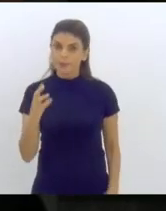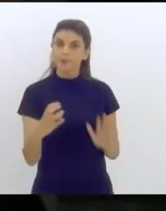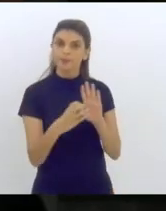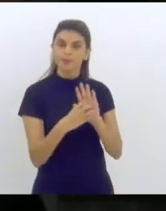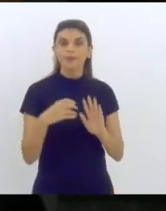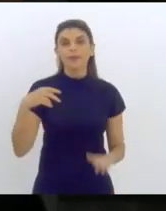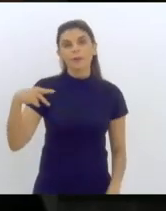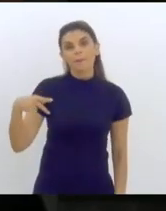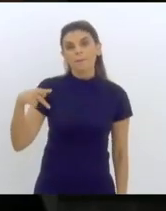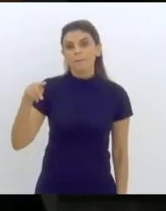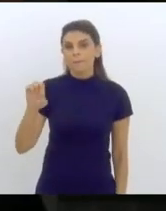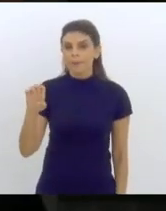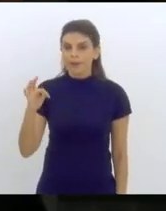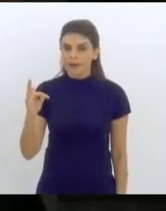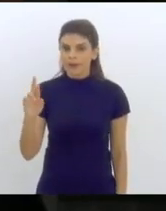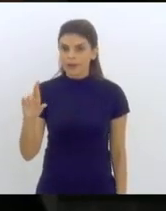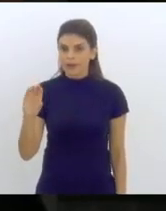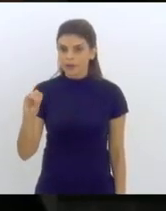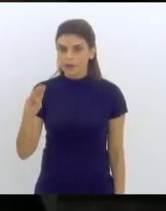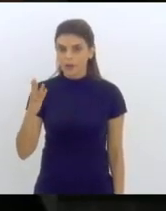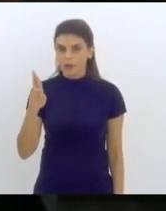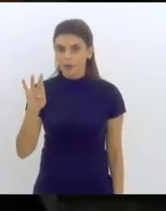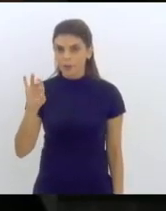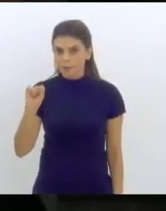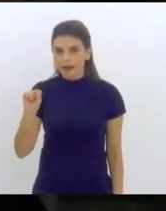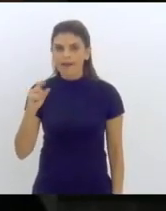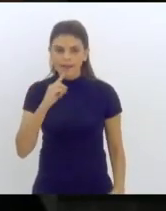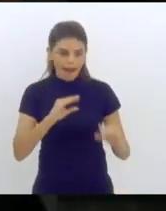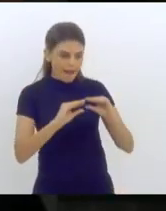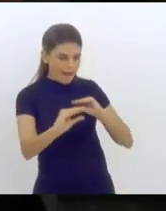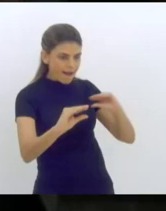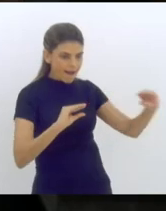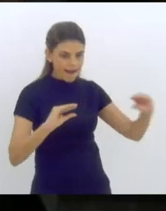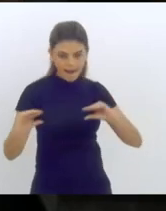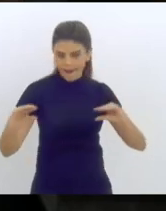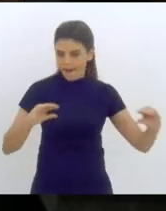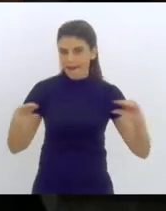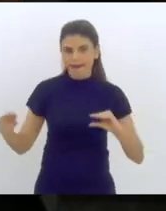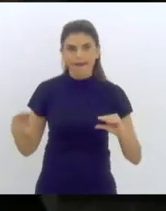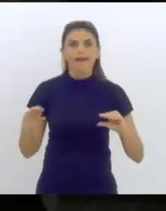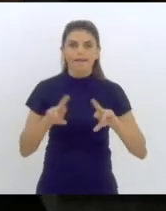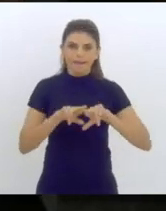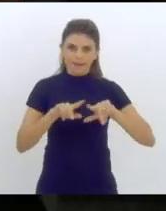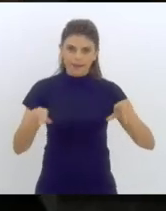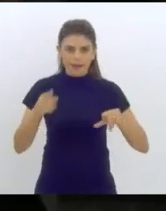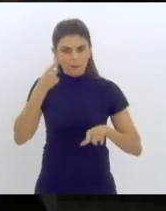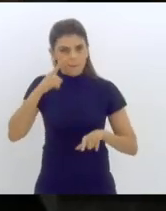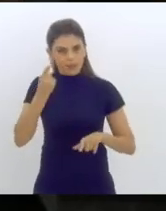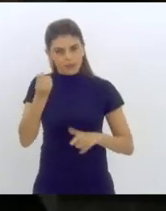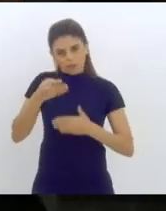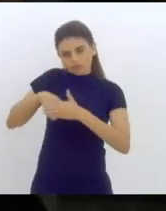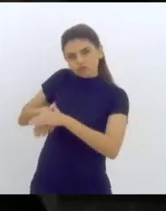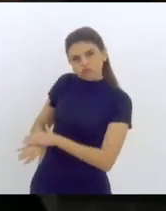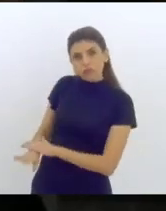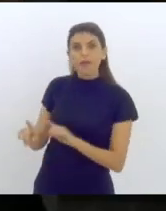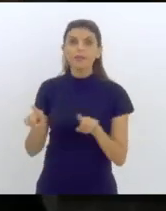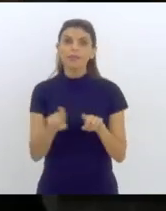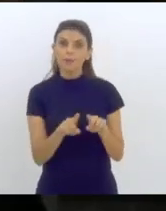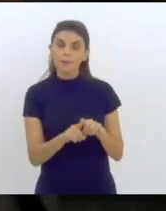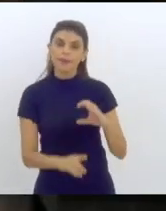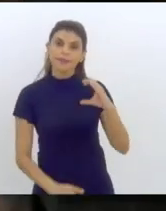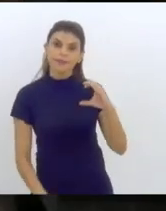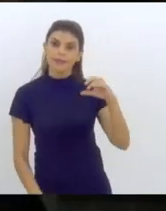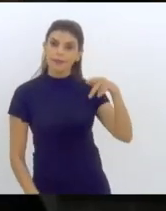ao repasse das participações especiais, como também a CPI que